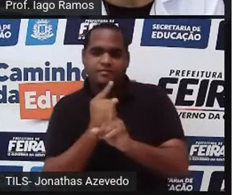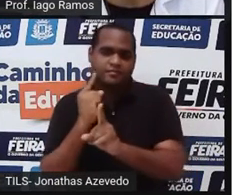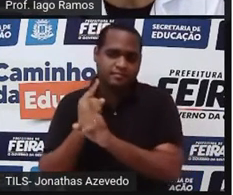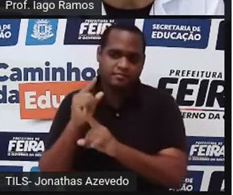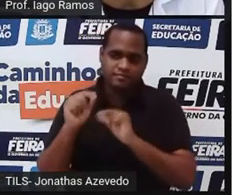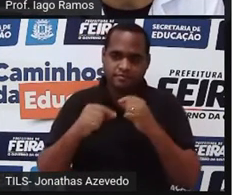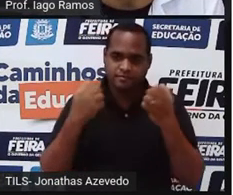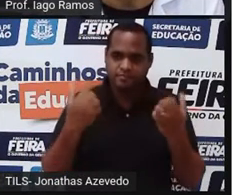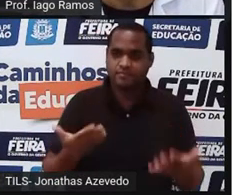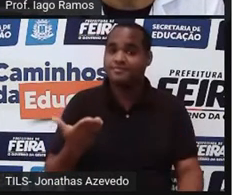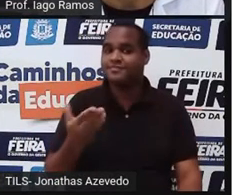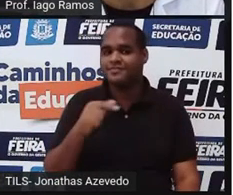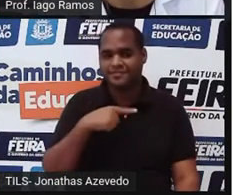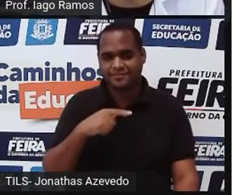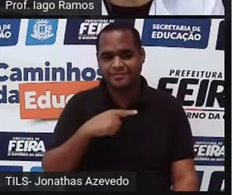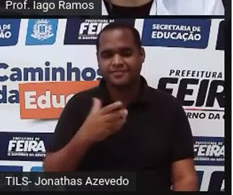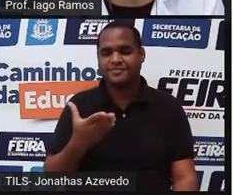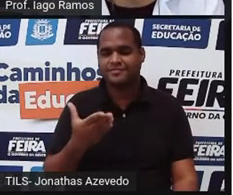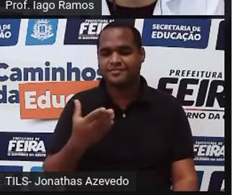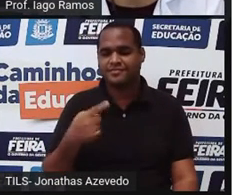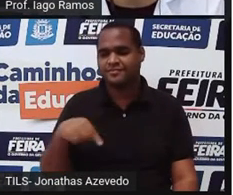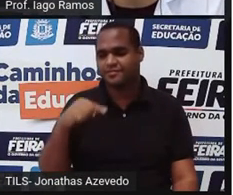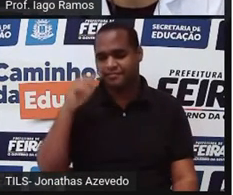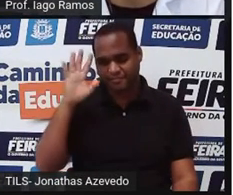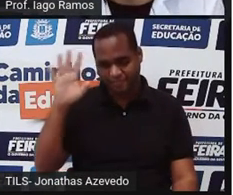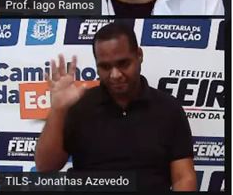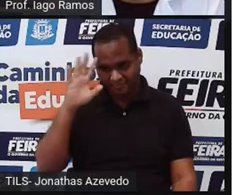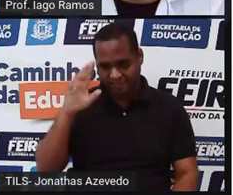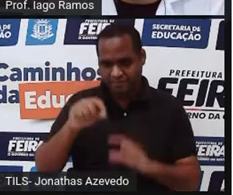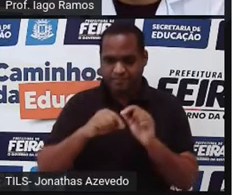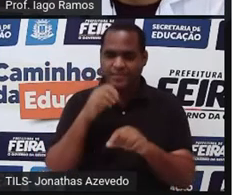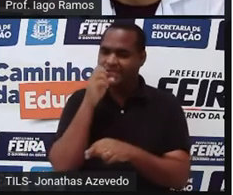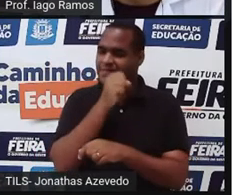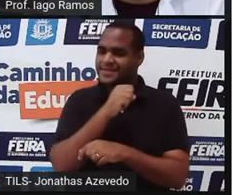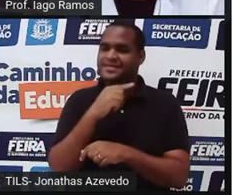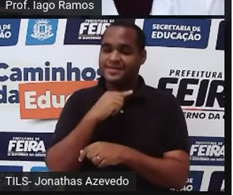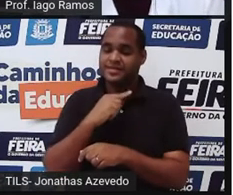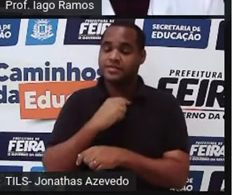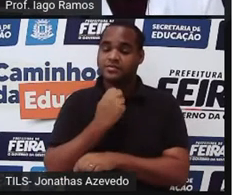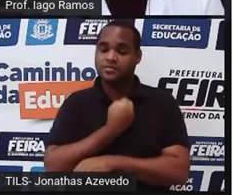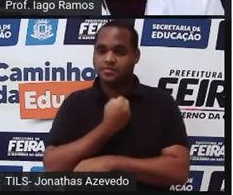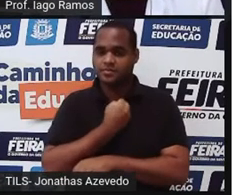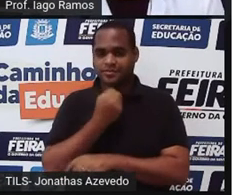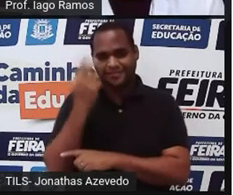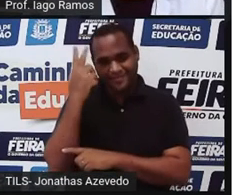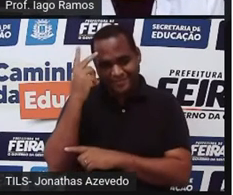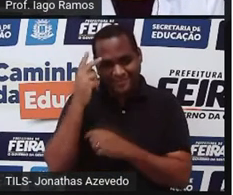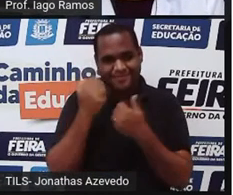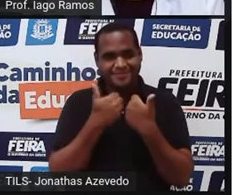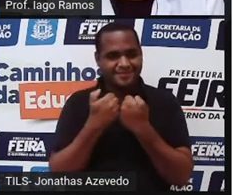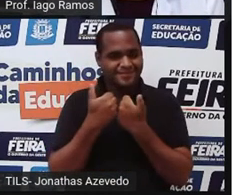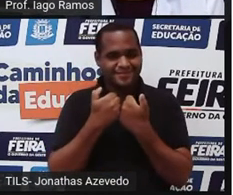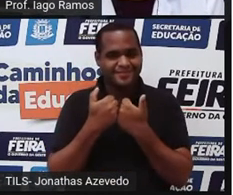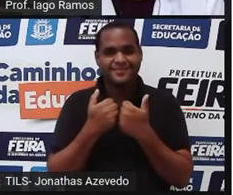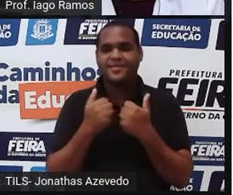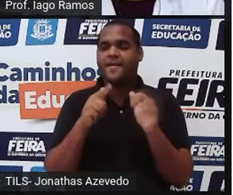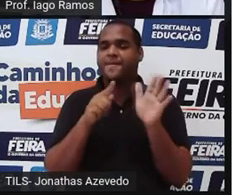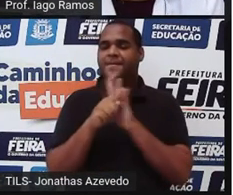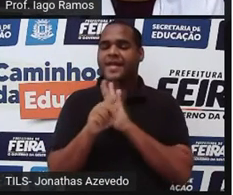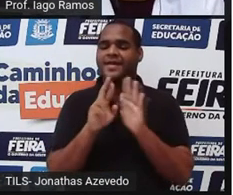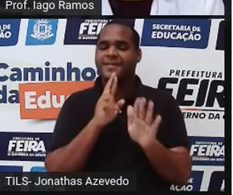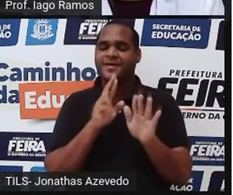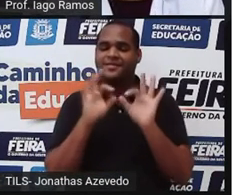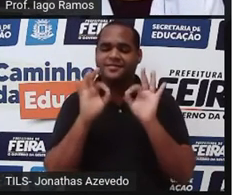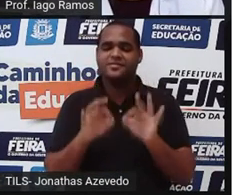Beleza? Bom, então vamos fazer rapidinho aqui sobre números racionais um joguinho de perguntas e respostas.